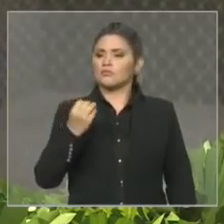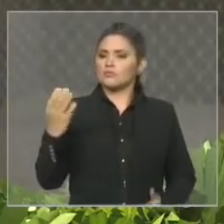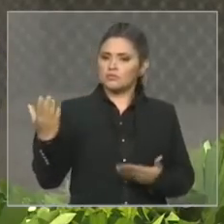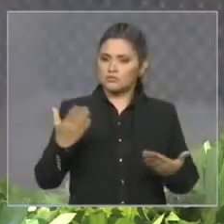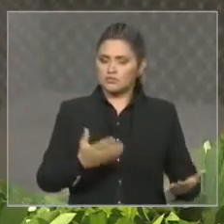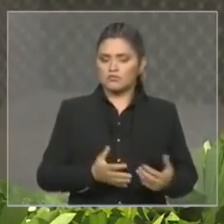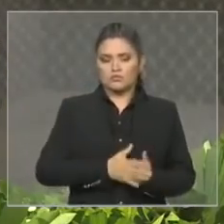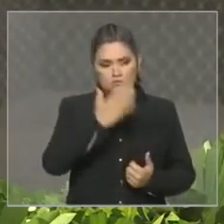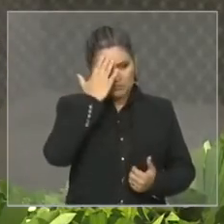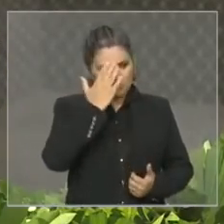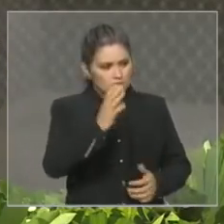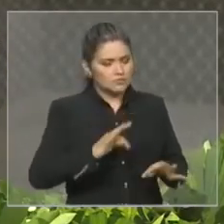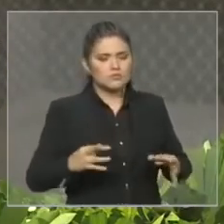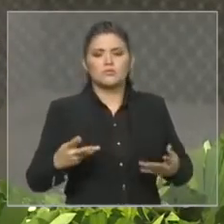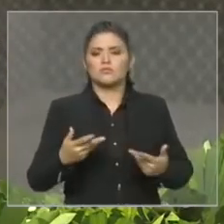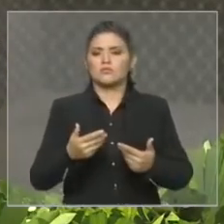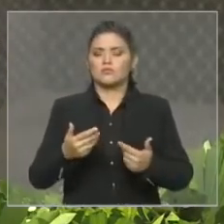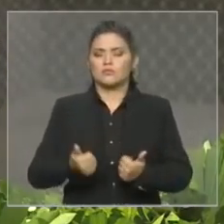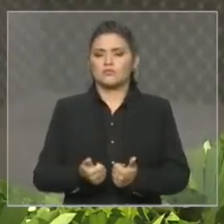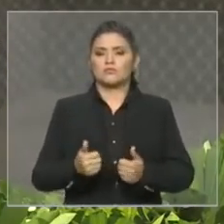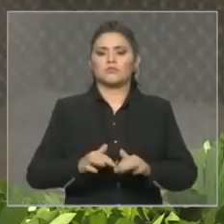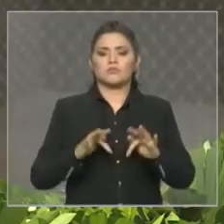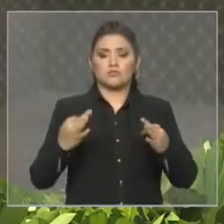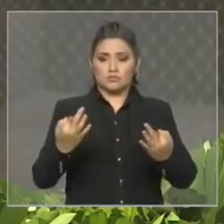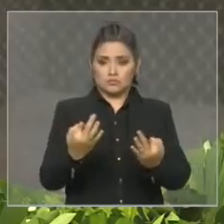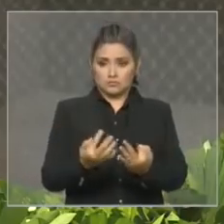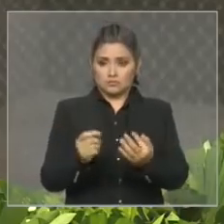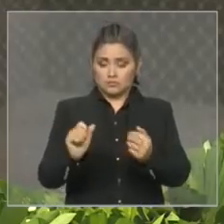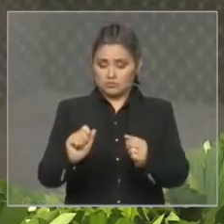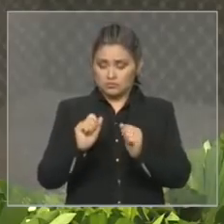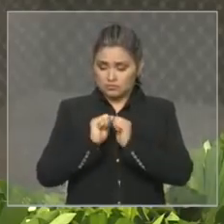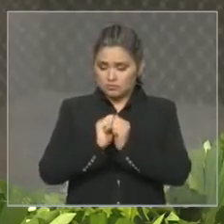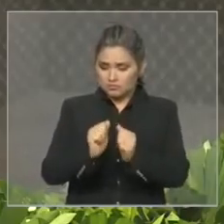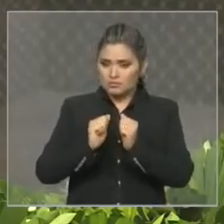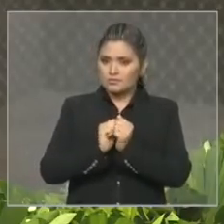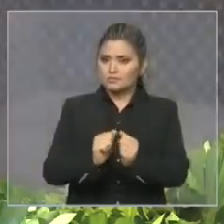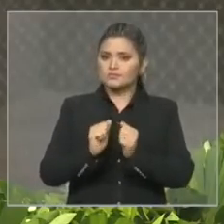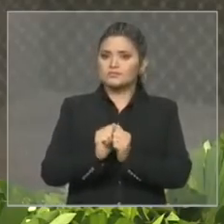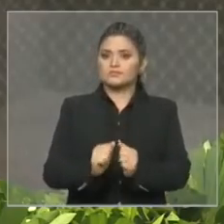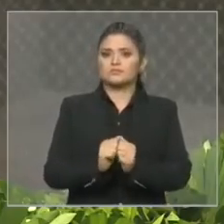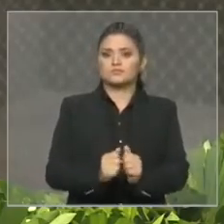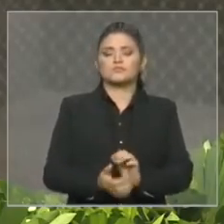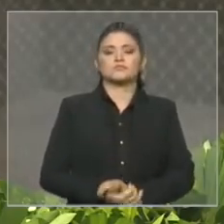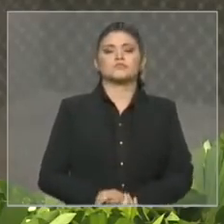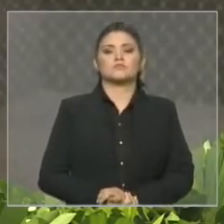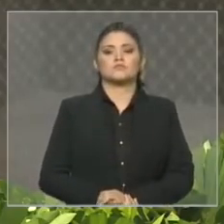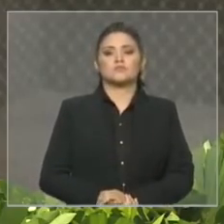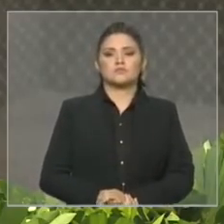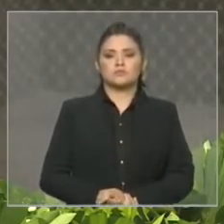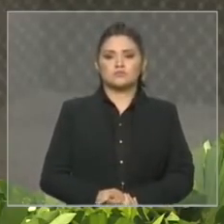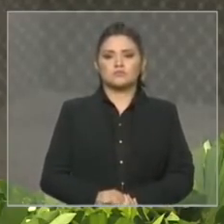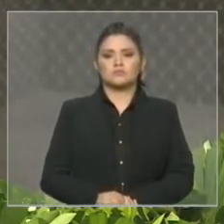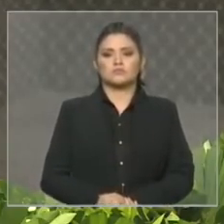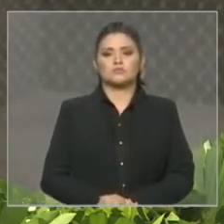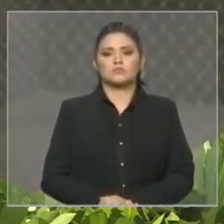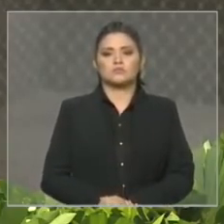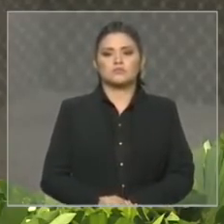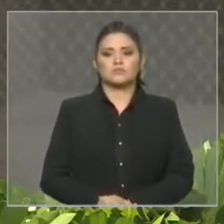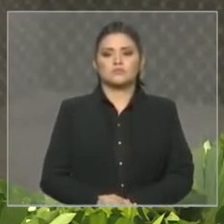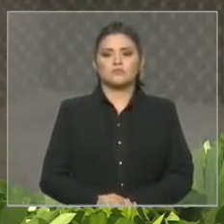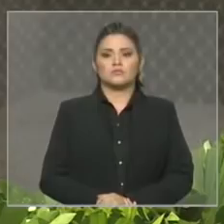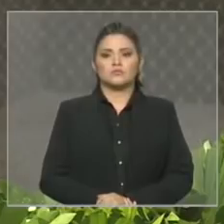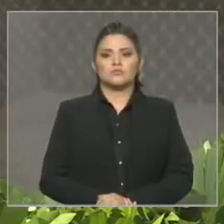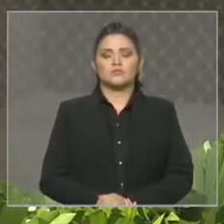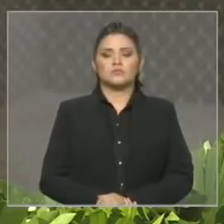famílias que conosco dividem este evento. A minha família, a família do vice